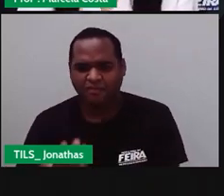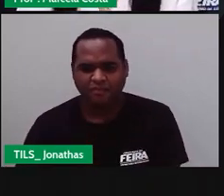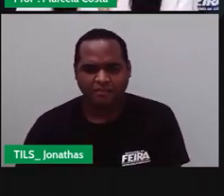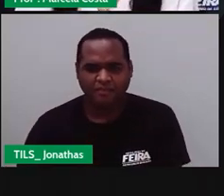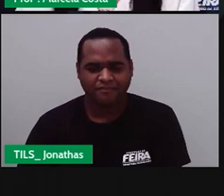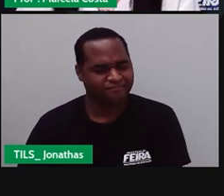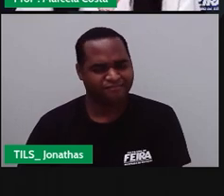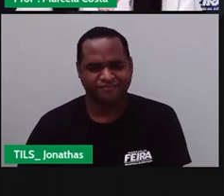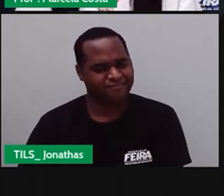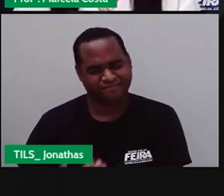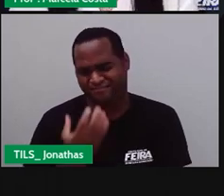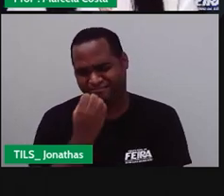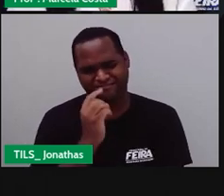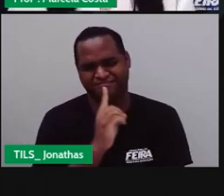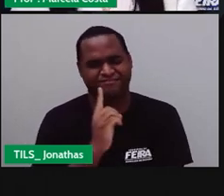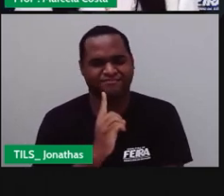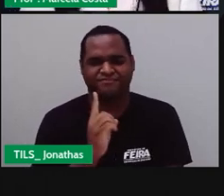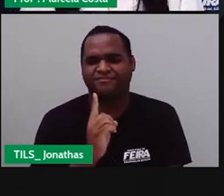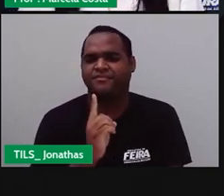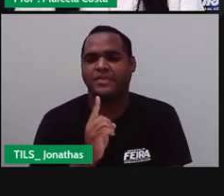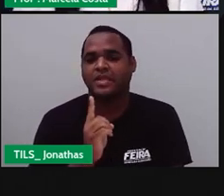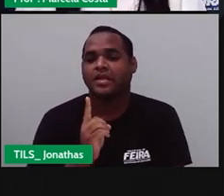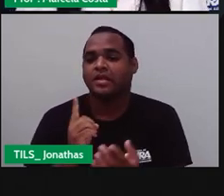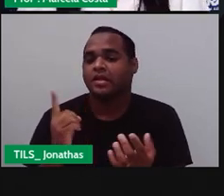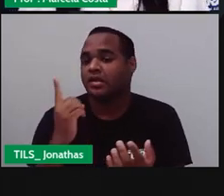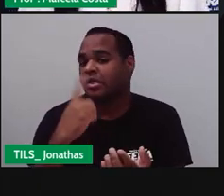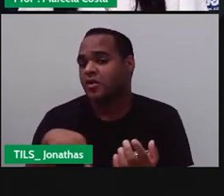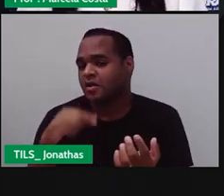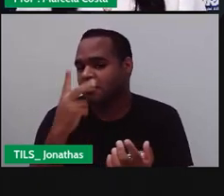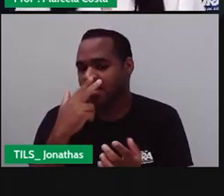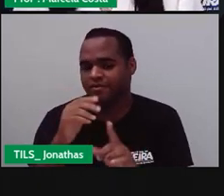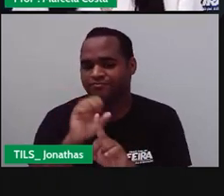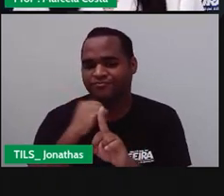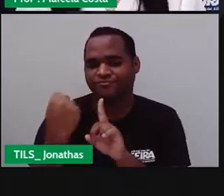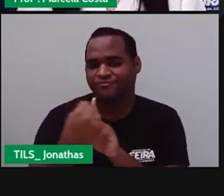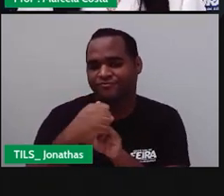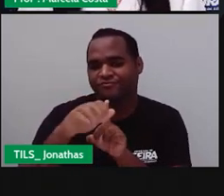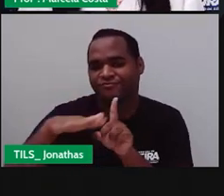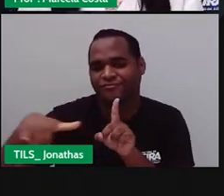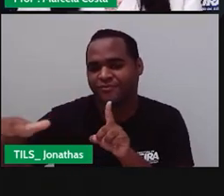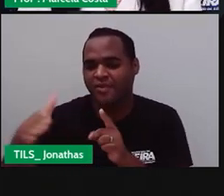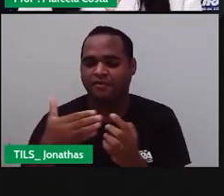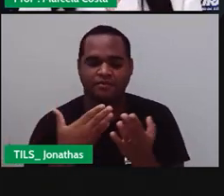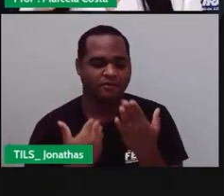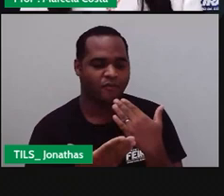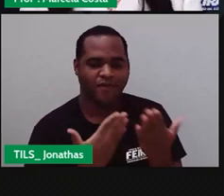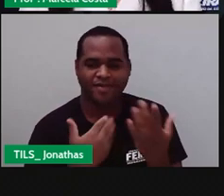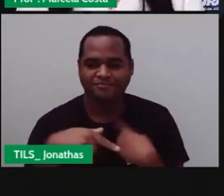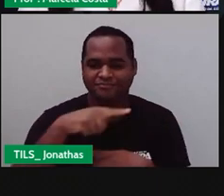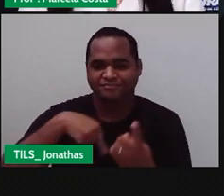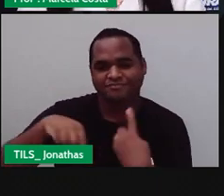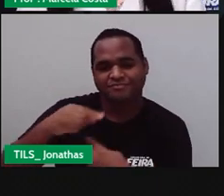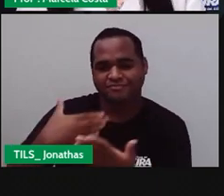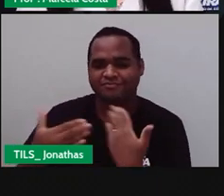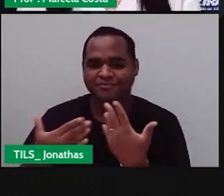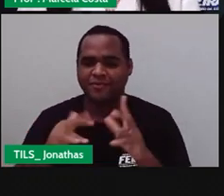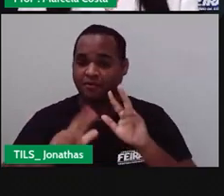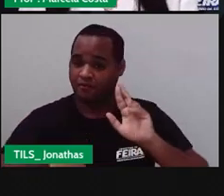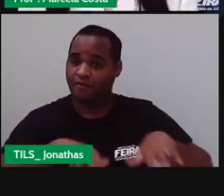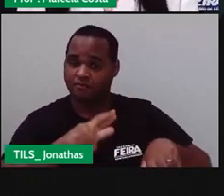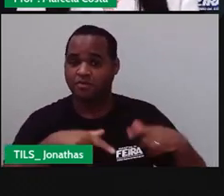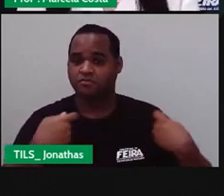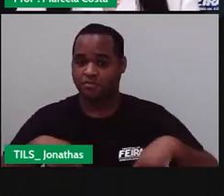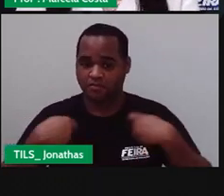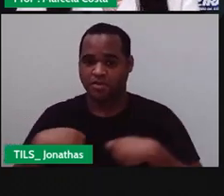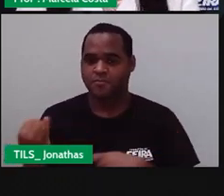Certamente não seria Porque a gente precisa Socializar E socializar com pessoas Diferentes